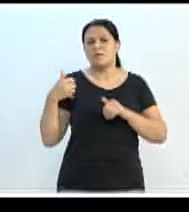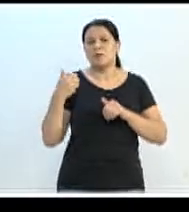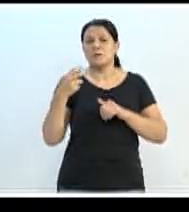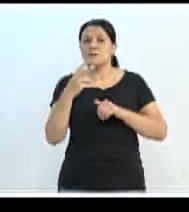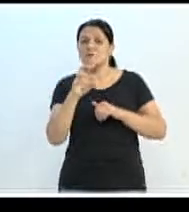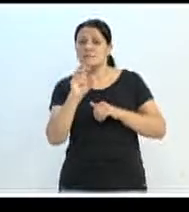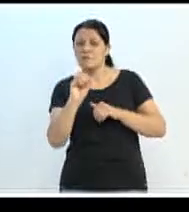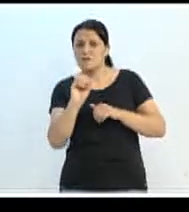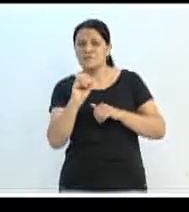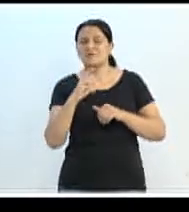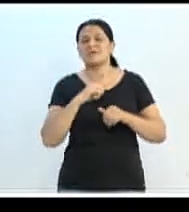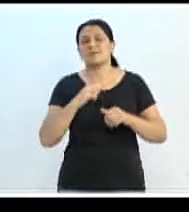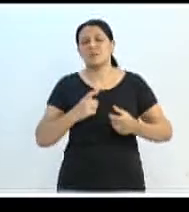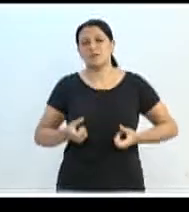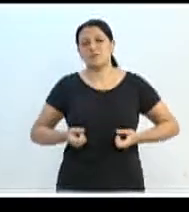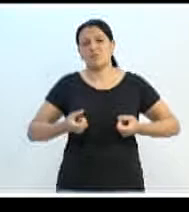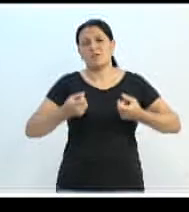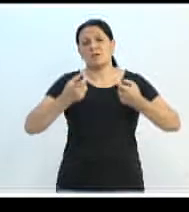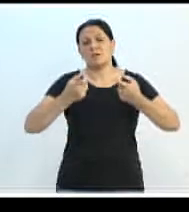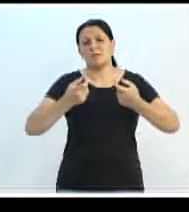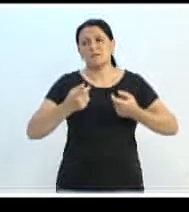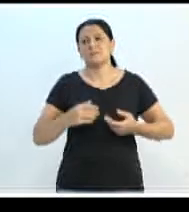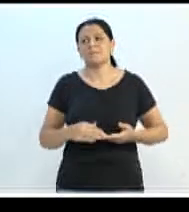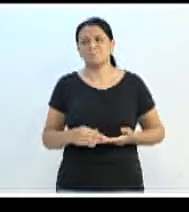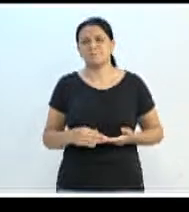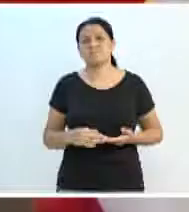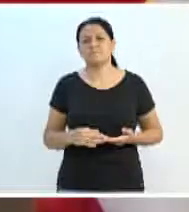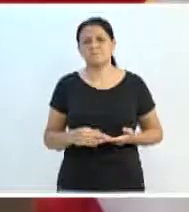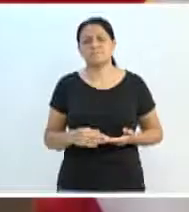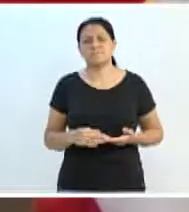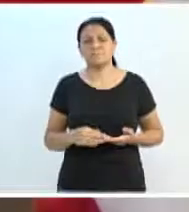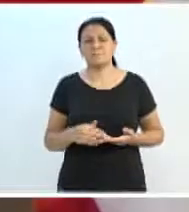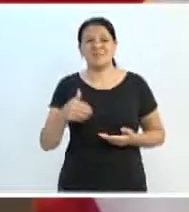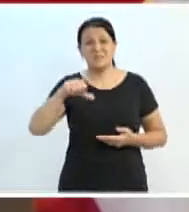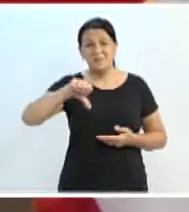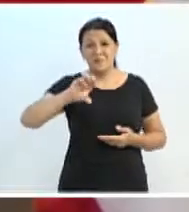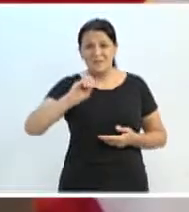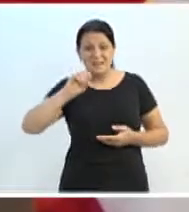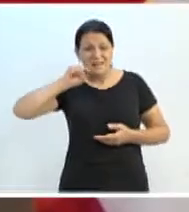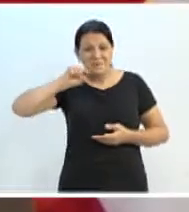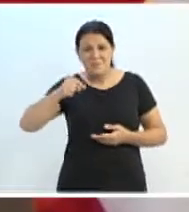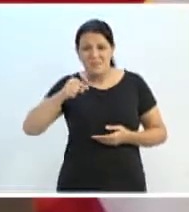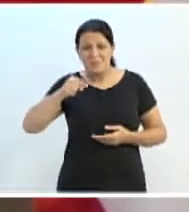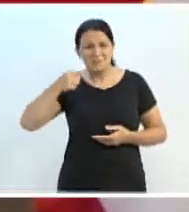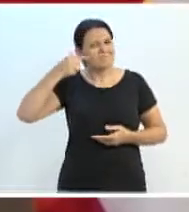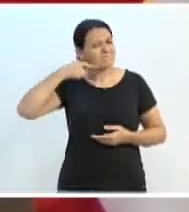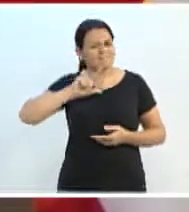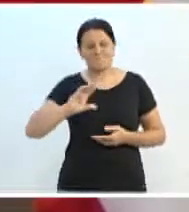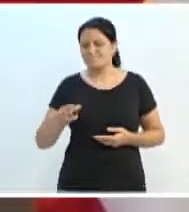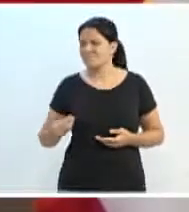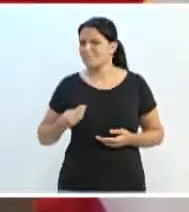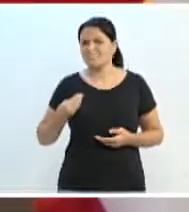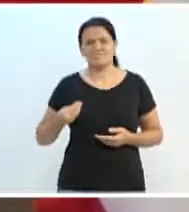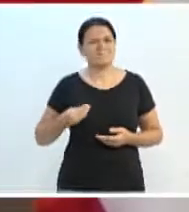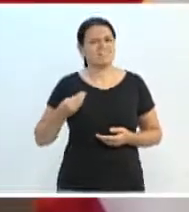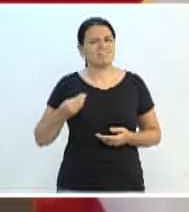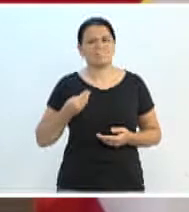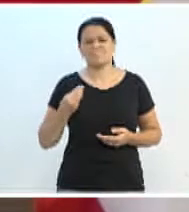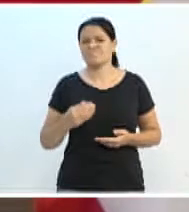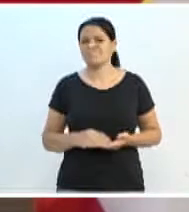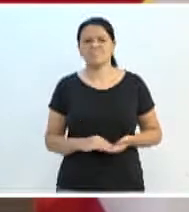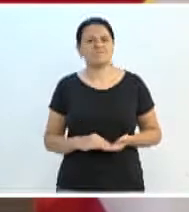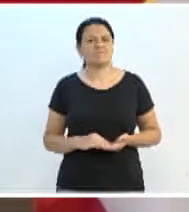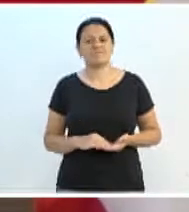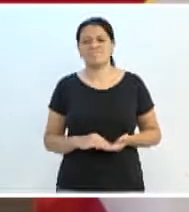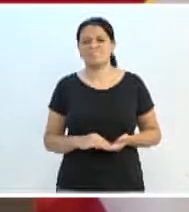câncer. Sendo que destas, 90 mil não sobrevivem. E muitos permanecem não diagnosticados ou não são